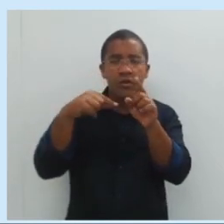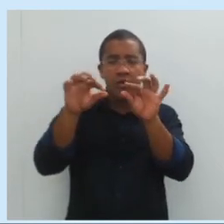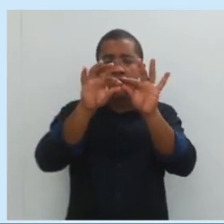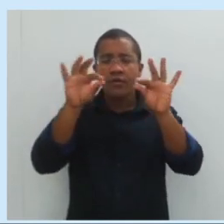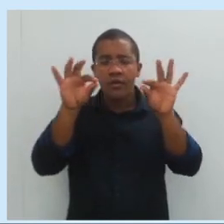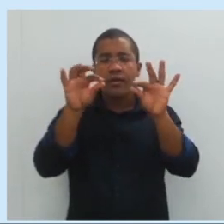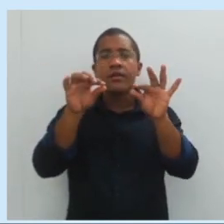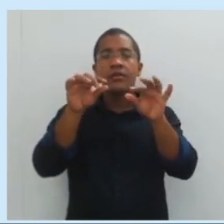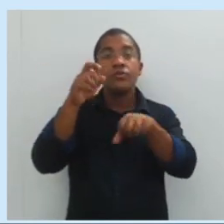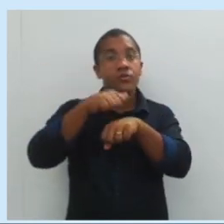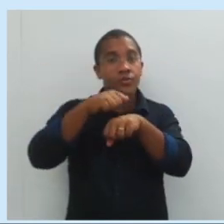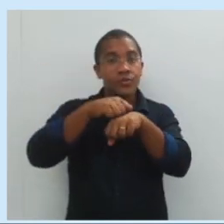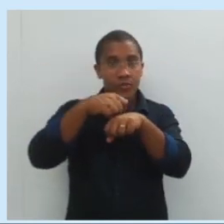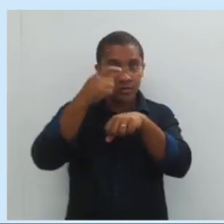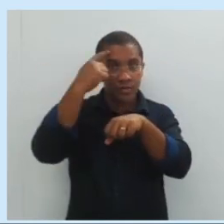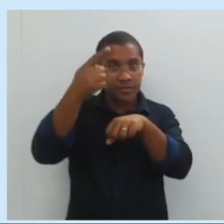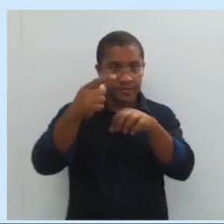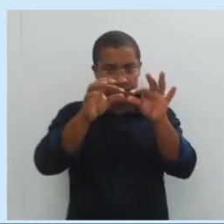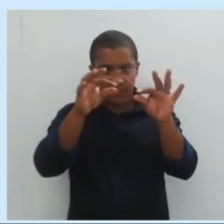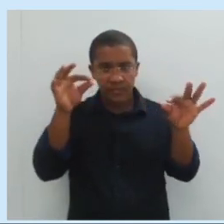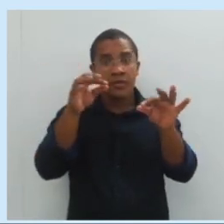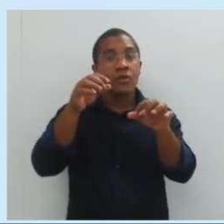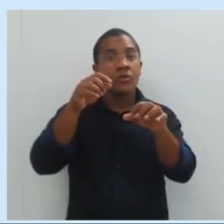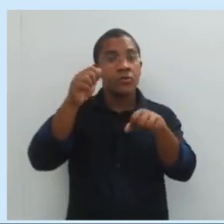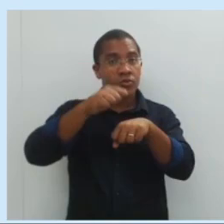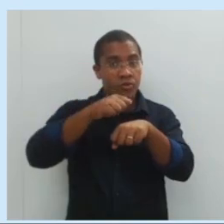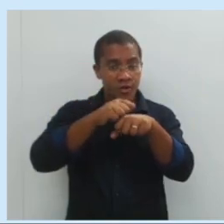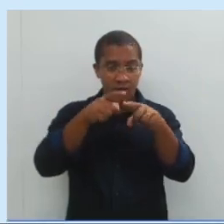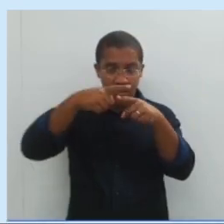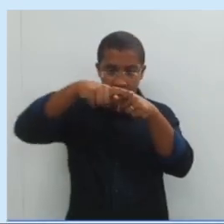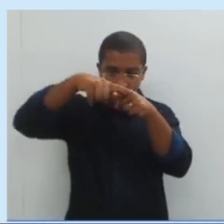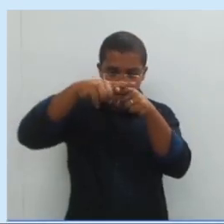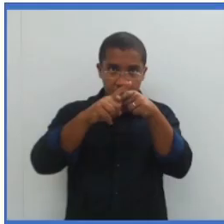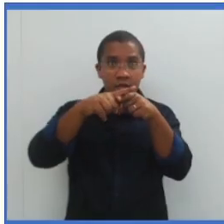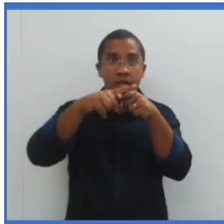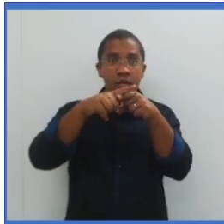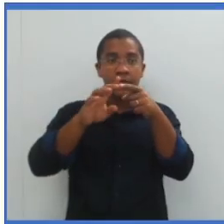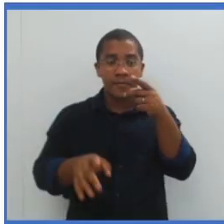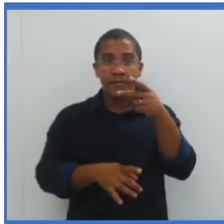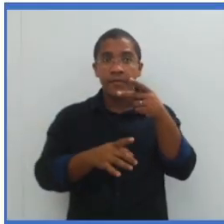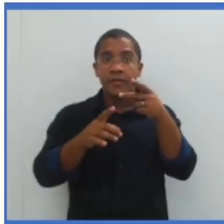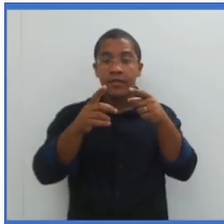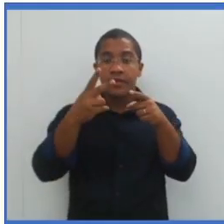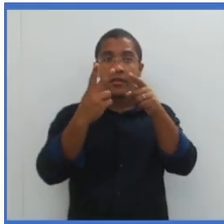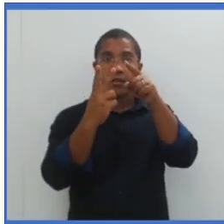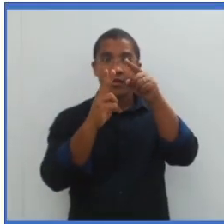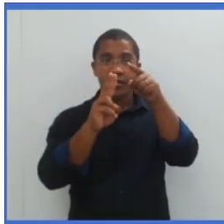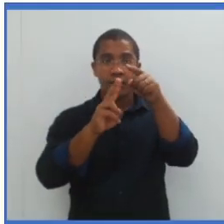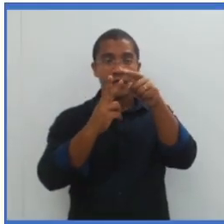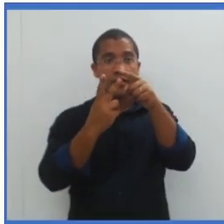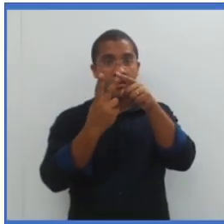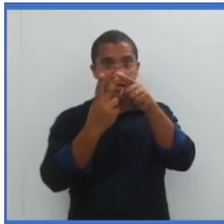A alavanca, que eu vou classificar como interresistente,